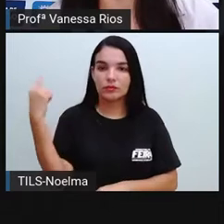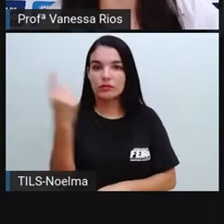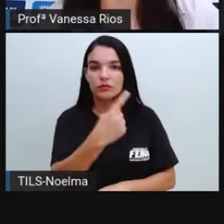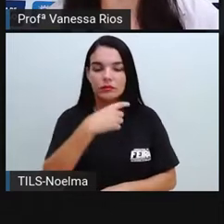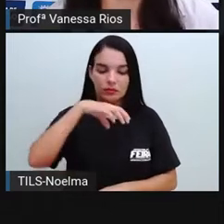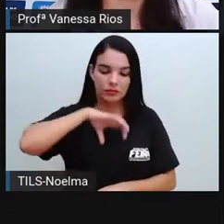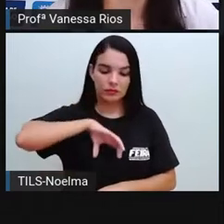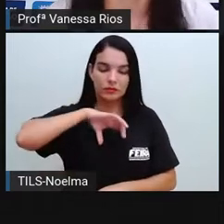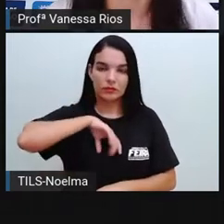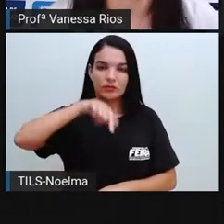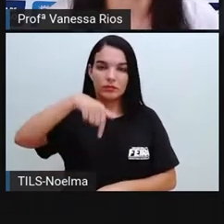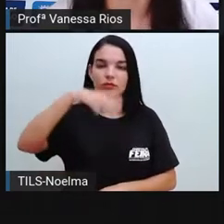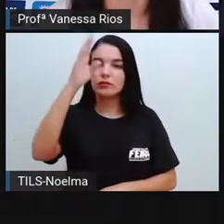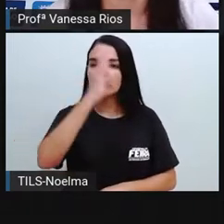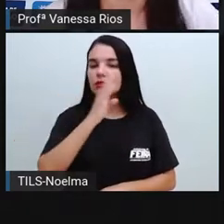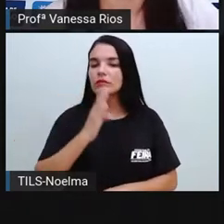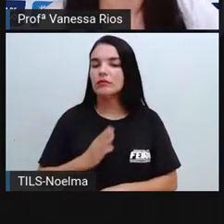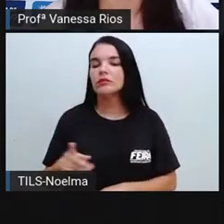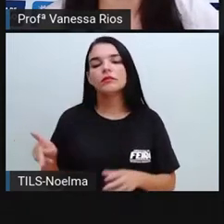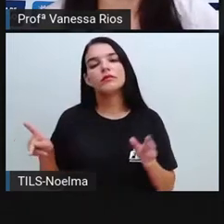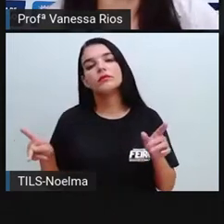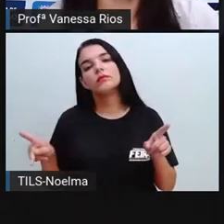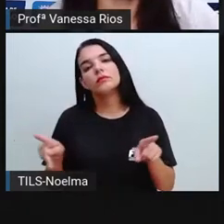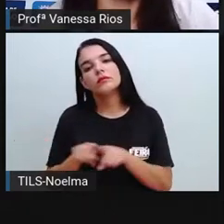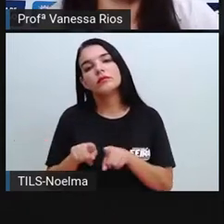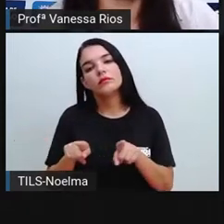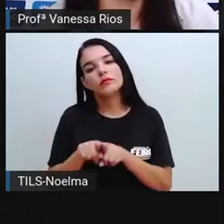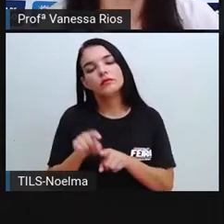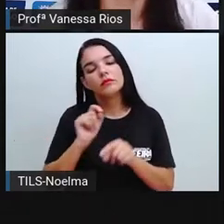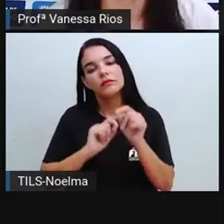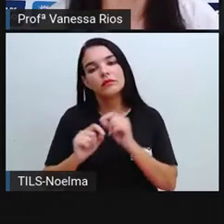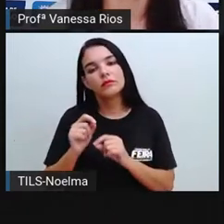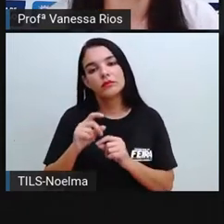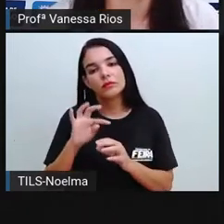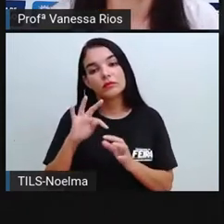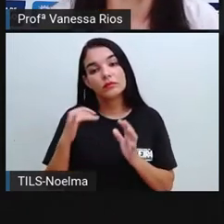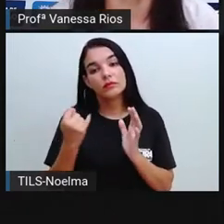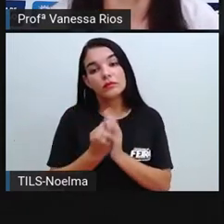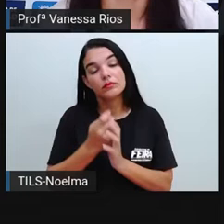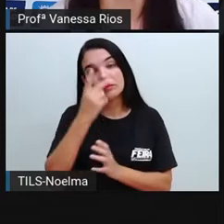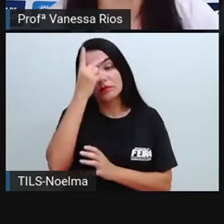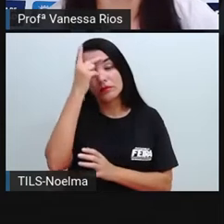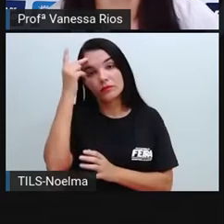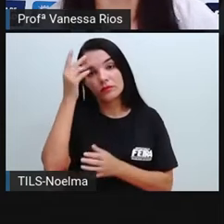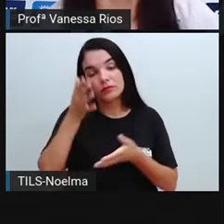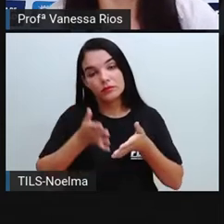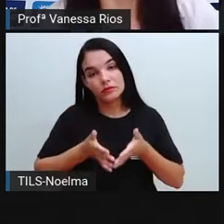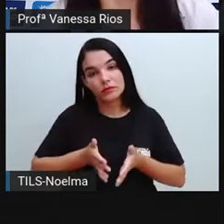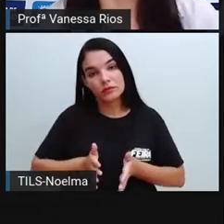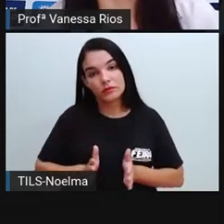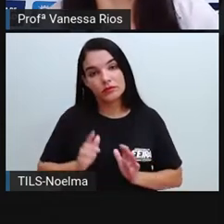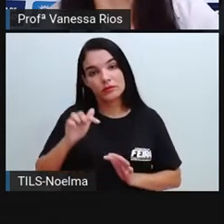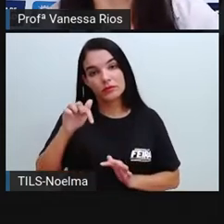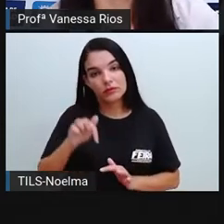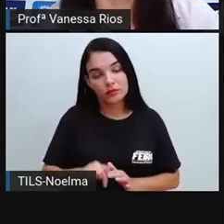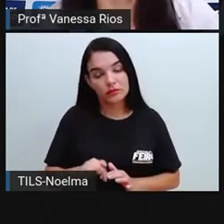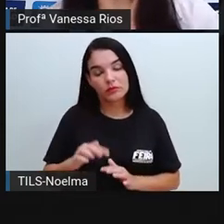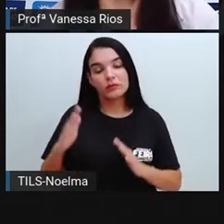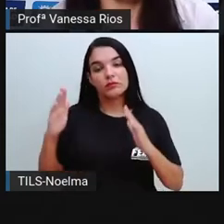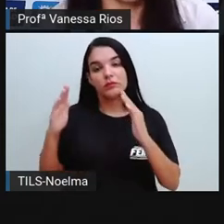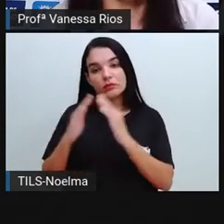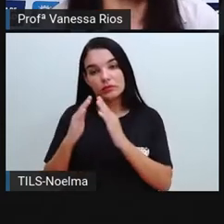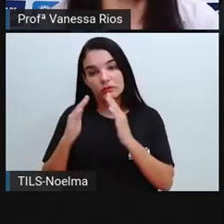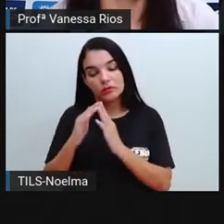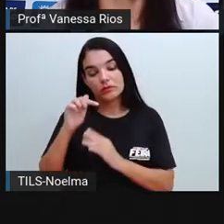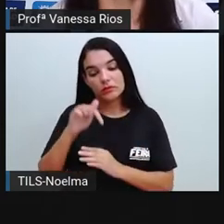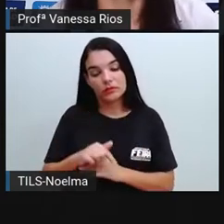fala de Brasil, a gente sabe que todas as pessoas, todos os moradores, as pessoas que moram no